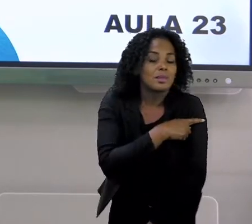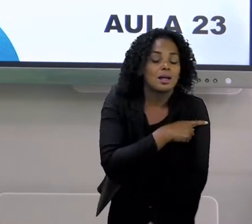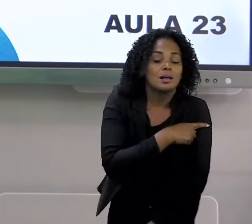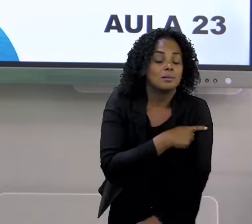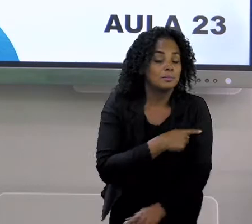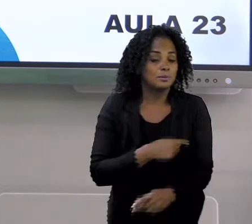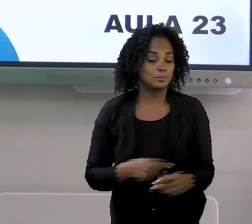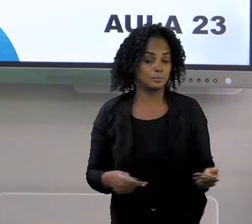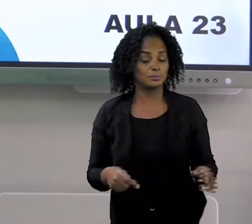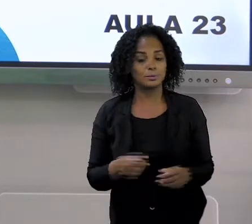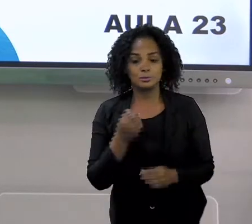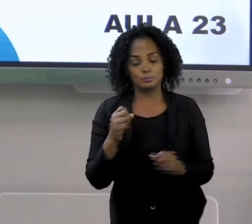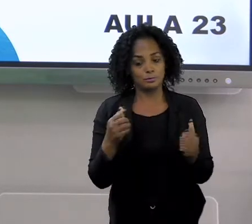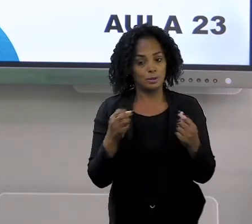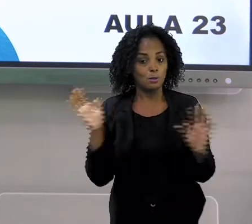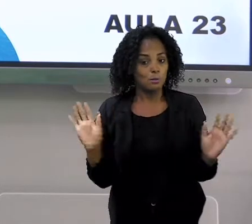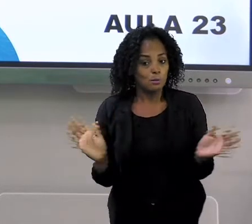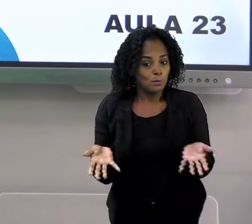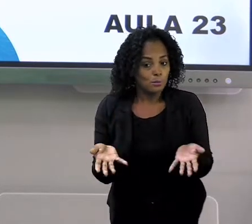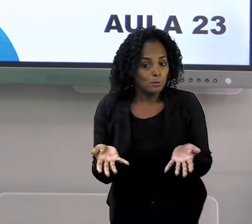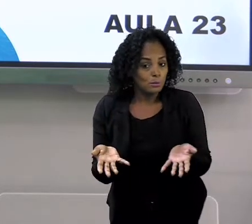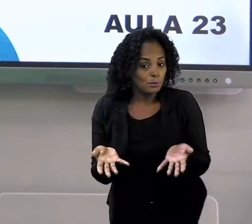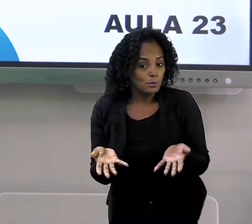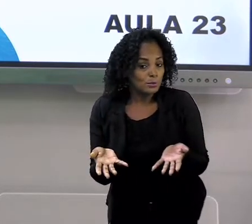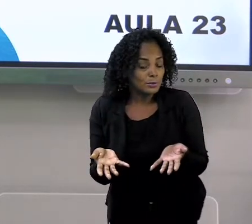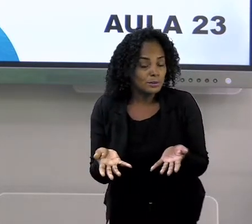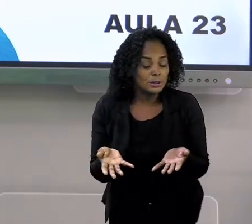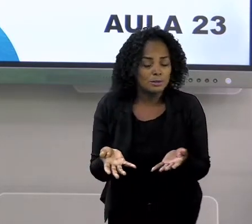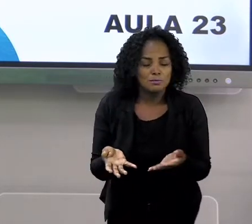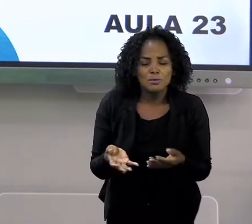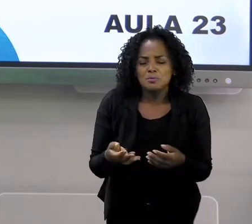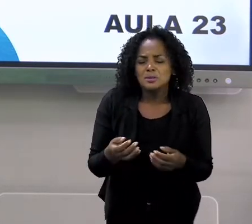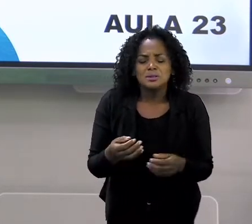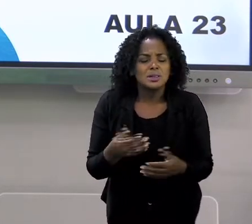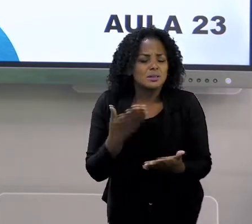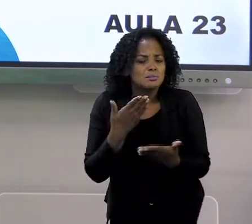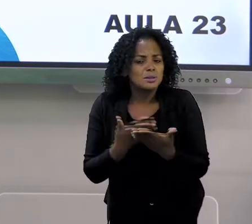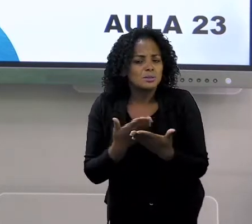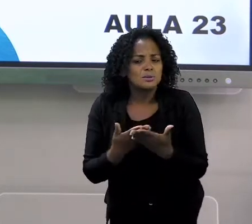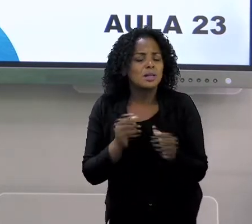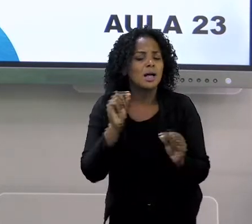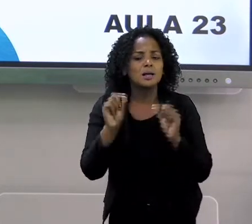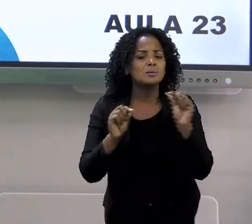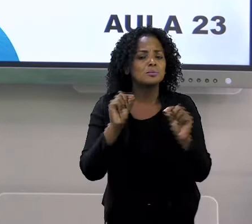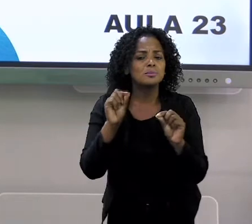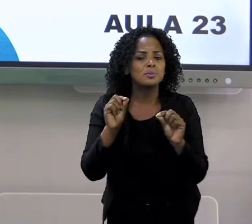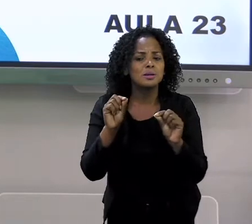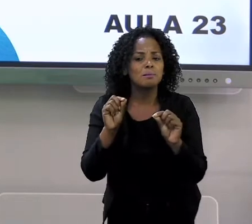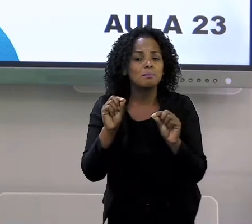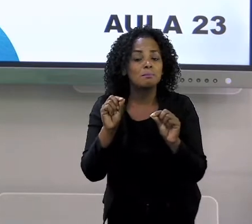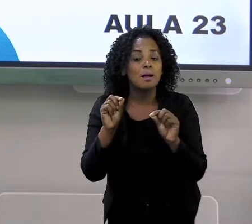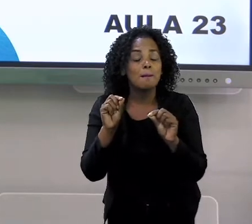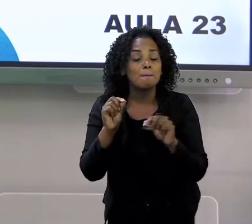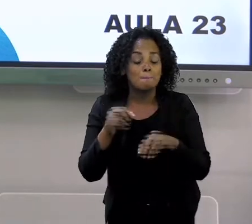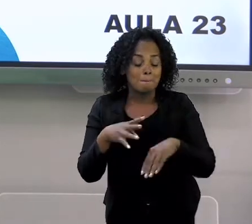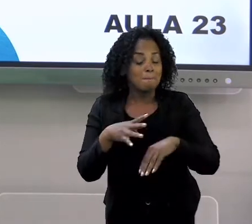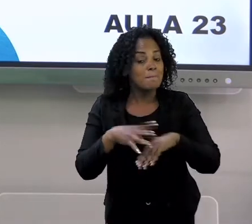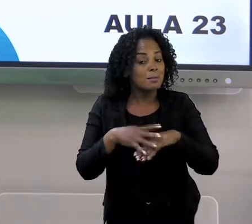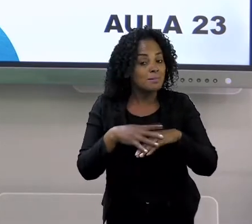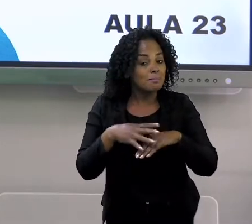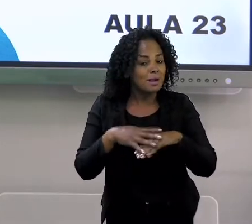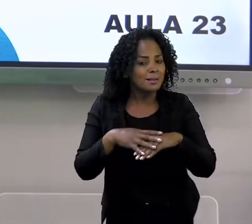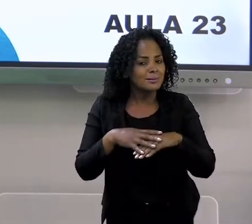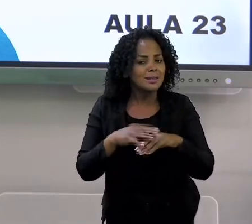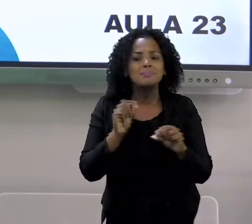Municipal de Educação de Governador Valadares. Estaremos trabalhando aqui hoje o componente curricular matemática. Quem